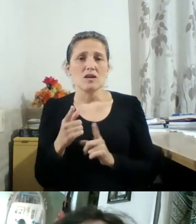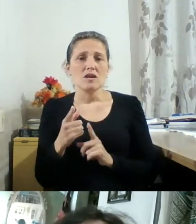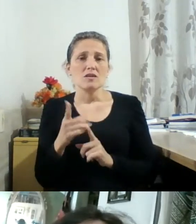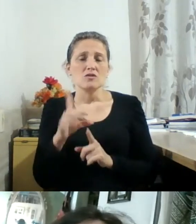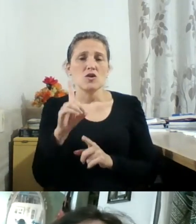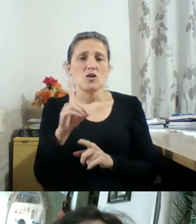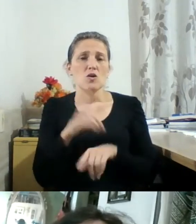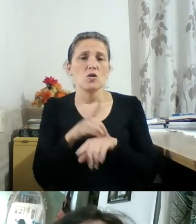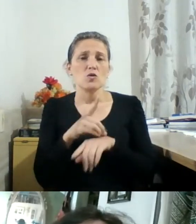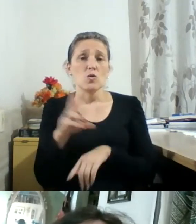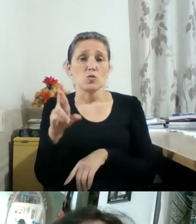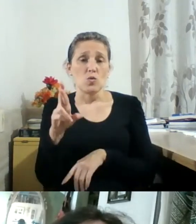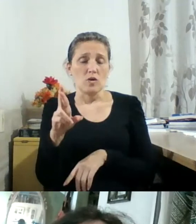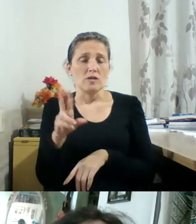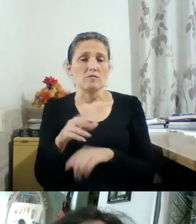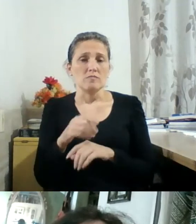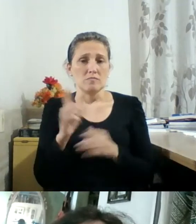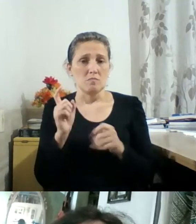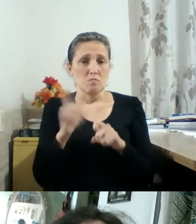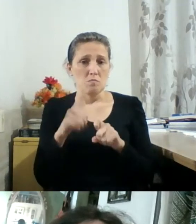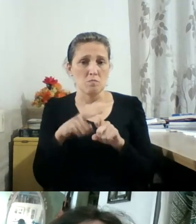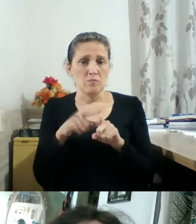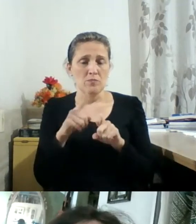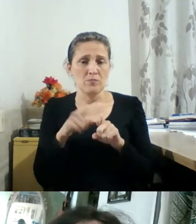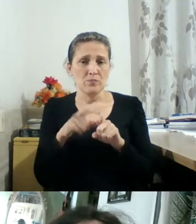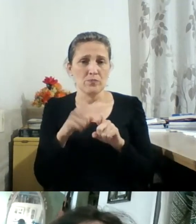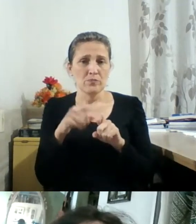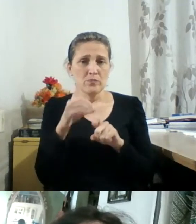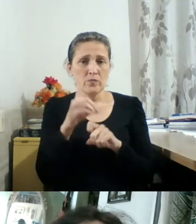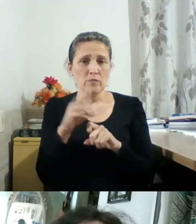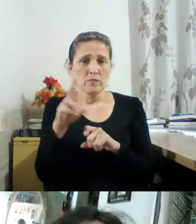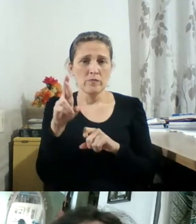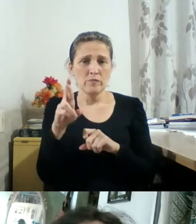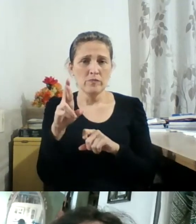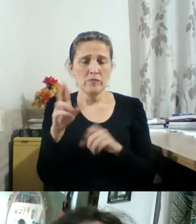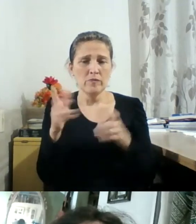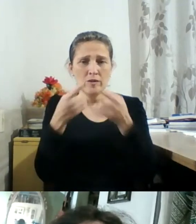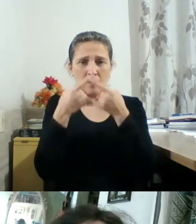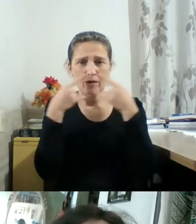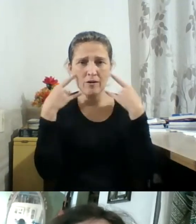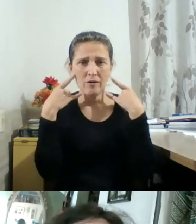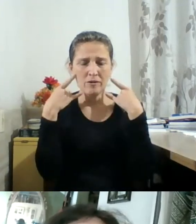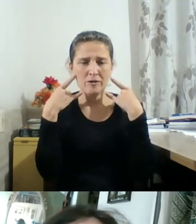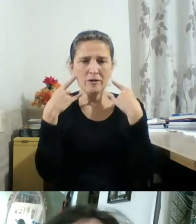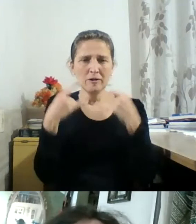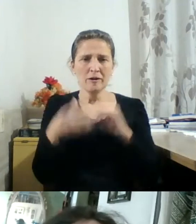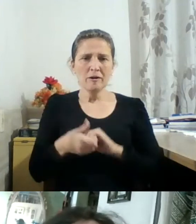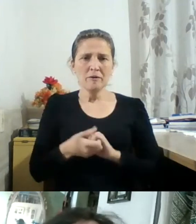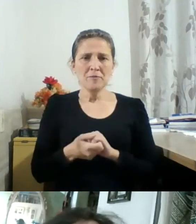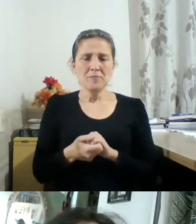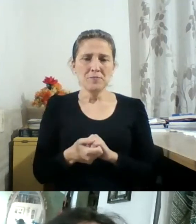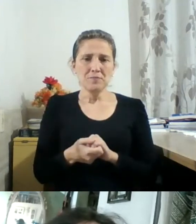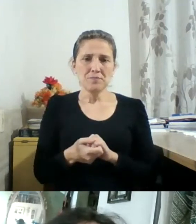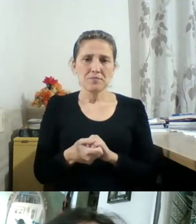um médico, ele utilizava naquele tempo, a máscara deles eram aqueles bicos, ele é uma